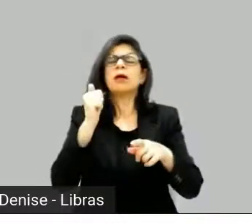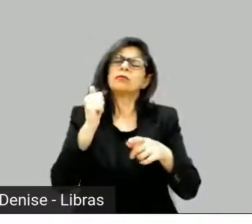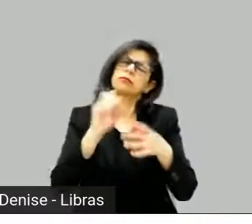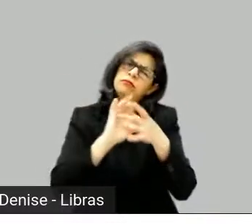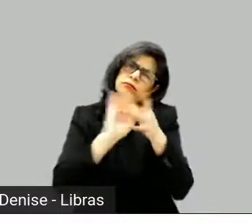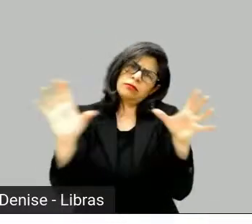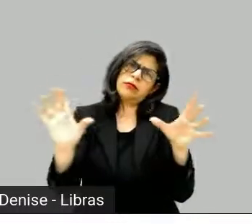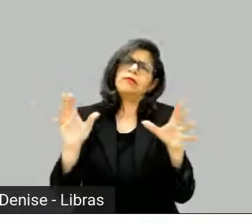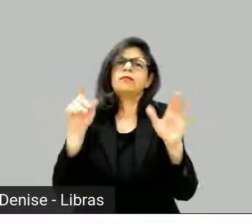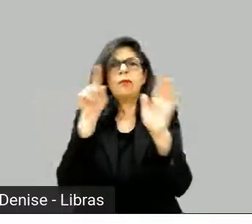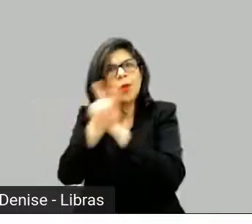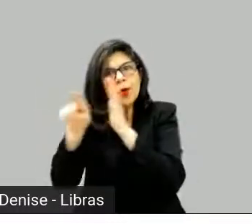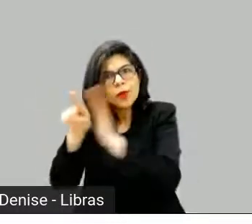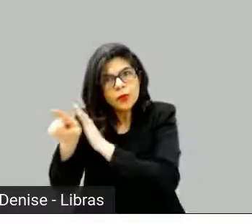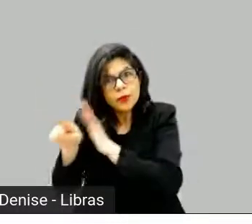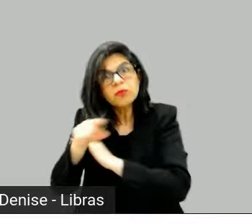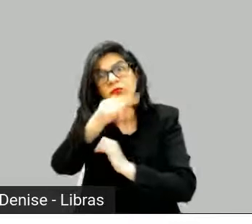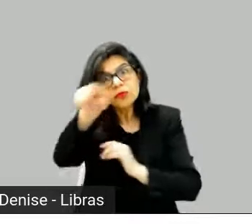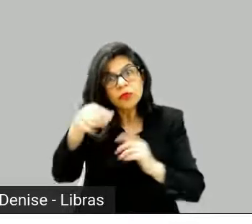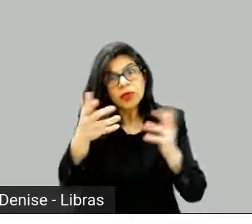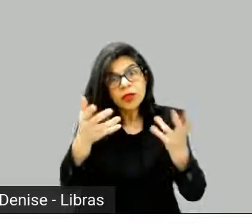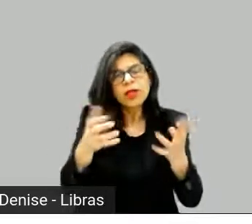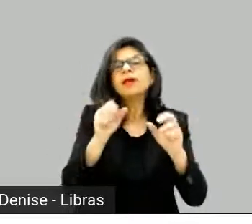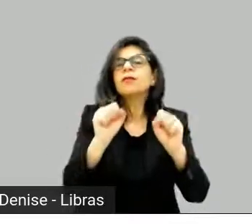e aí a gente vai falar aqui sobre,